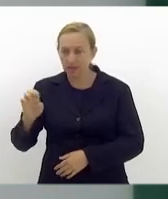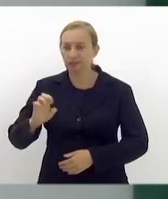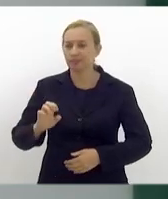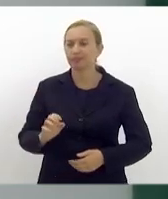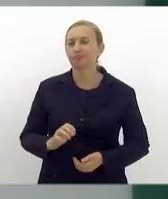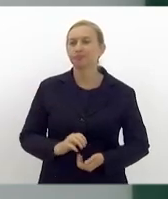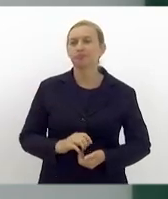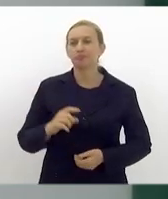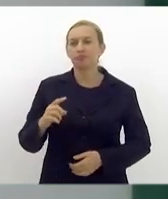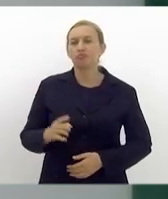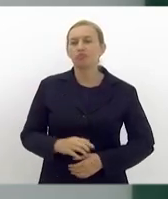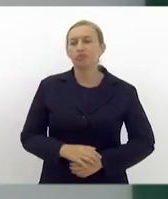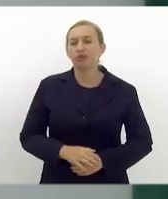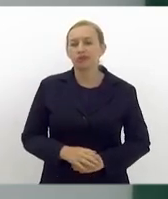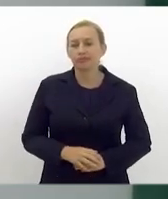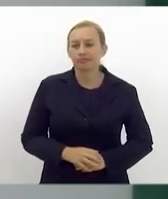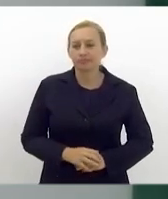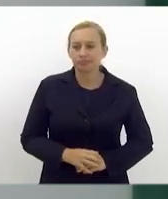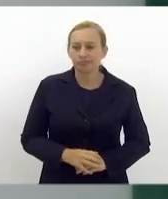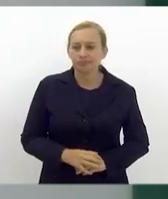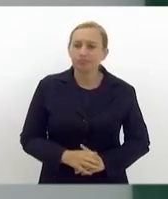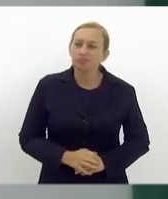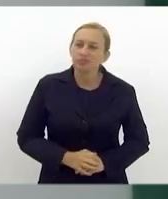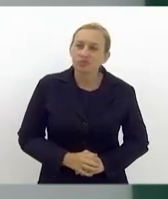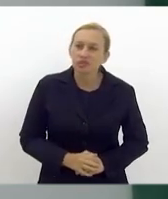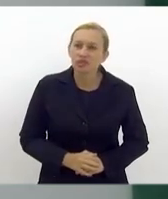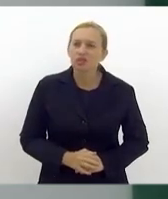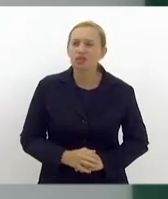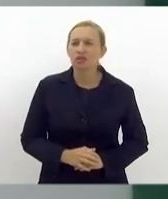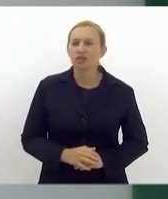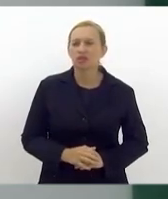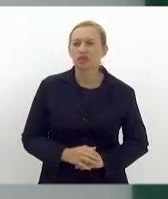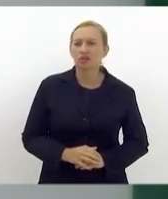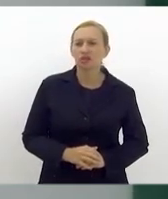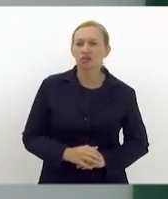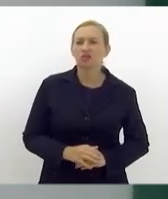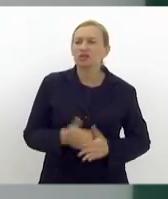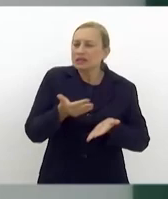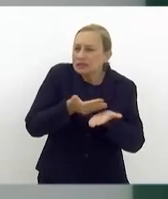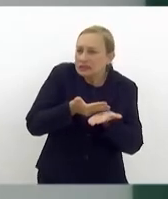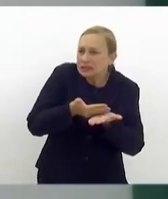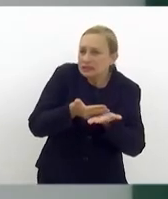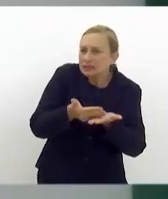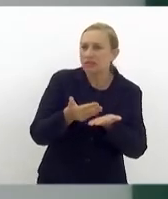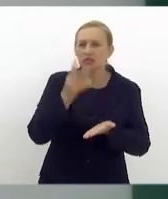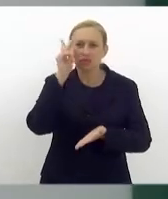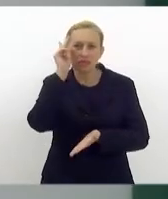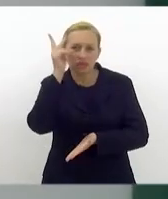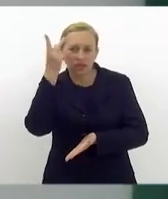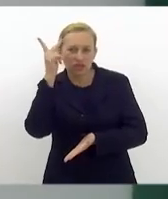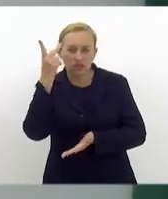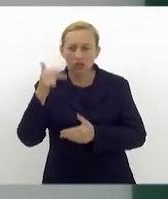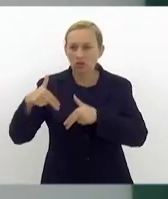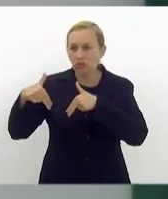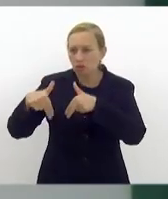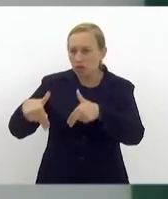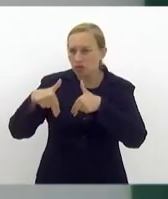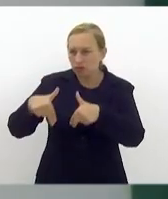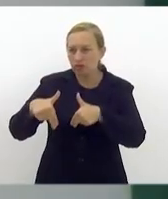em 2019, eu vou contar aqui um pouquinho desse início da história do meu ativismo,